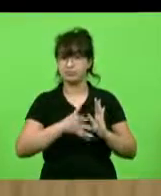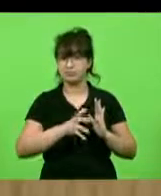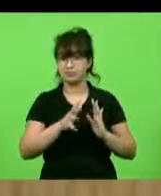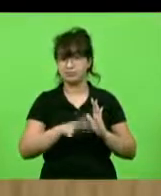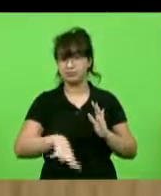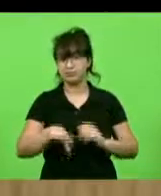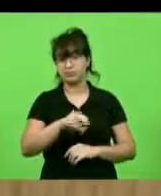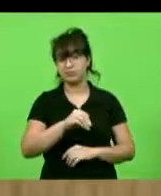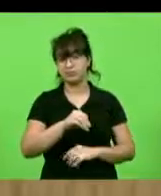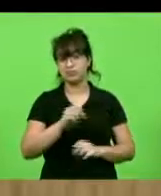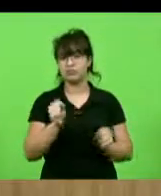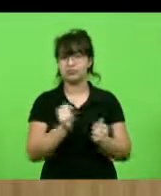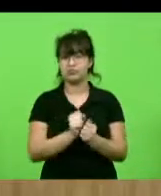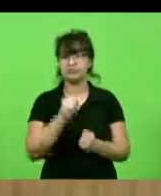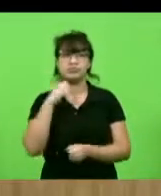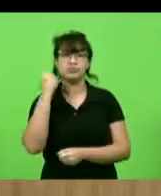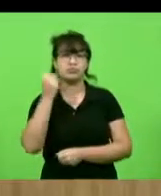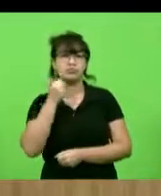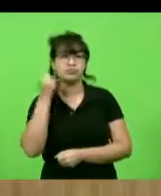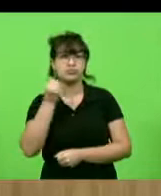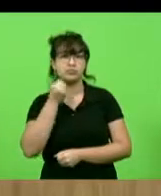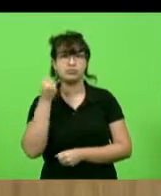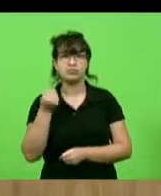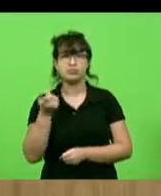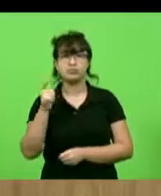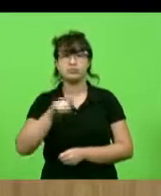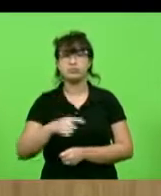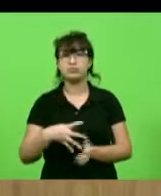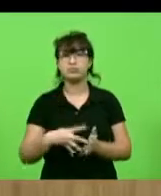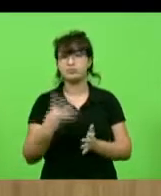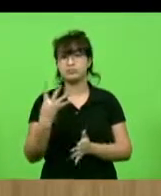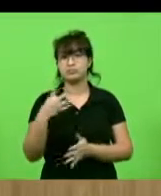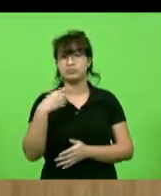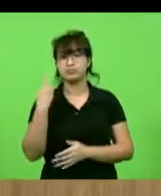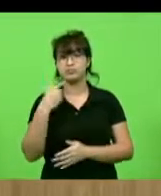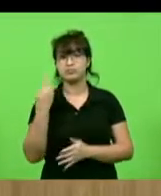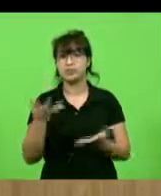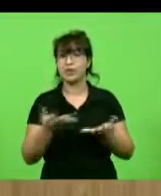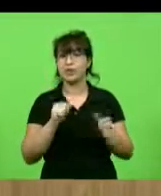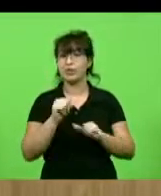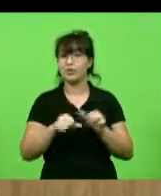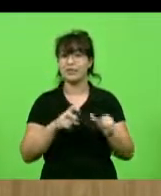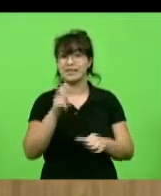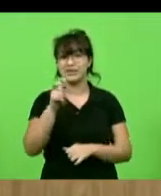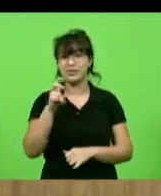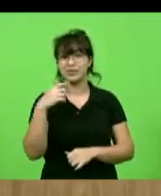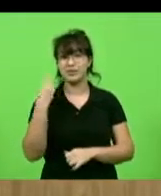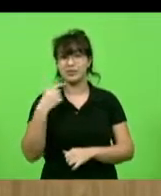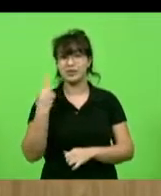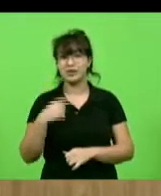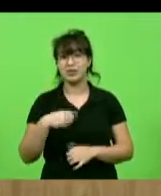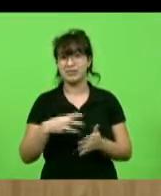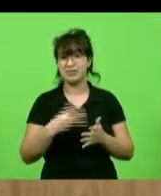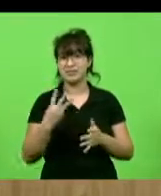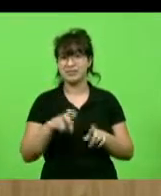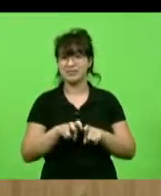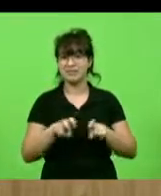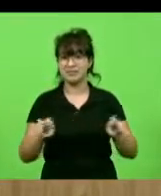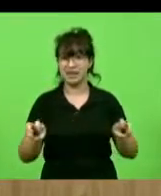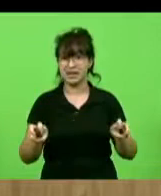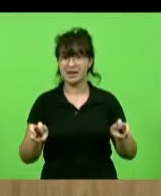senador, junto com mais os quatro deputados, faremos cinco deputados. É a terceira maior bancada de Santa Catarina.